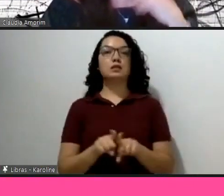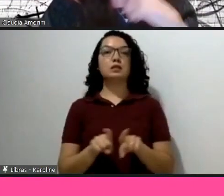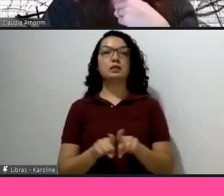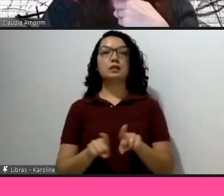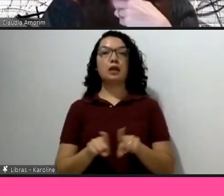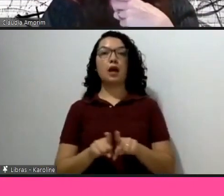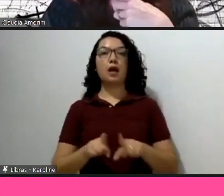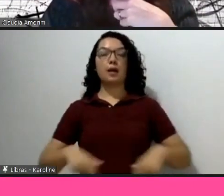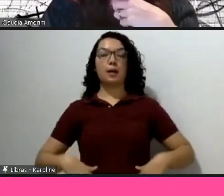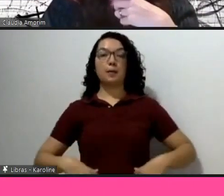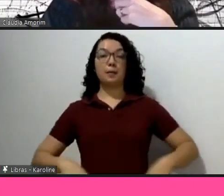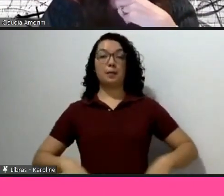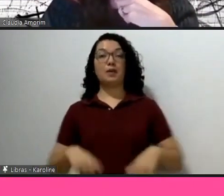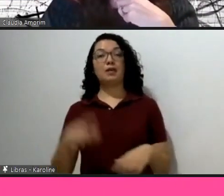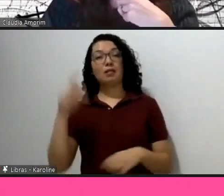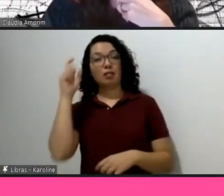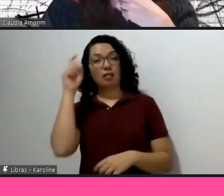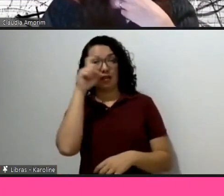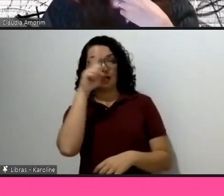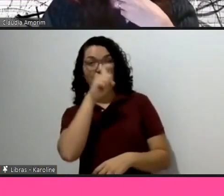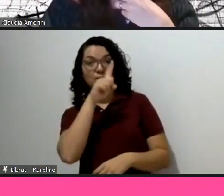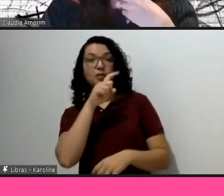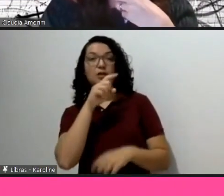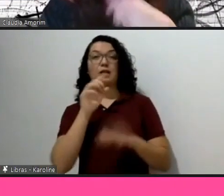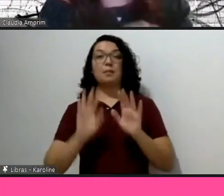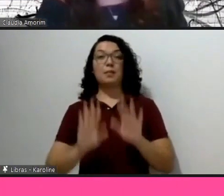talvez por essas dificuldades práticas, mas acho que é sem volta.